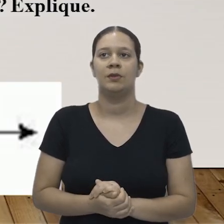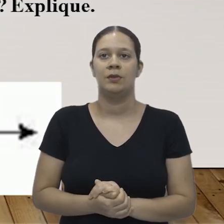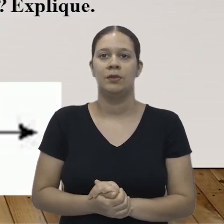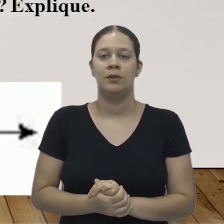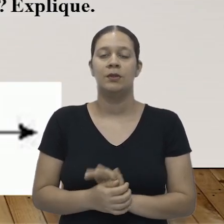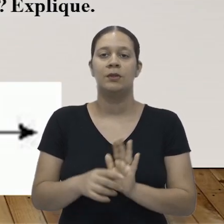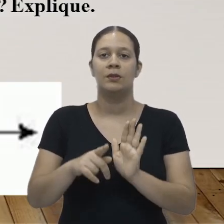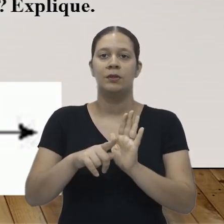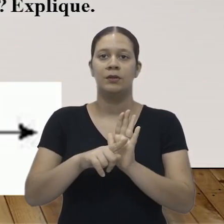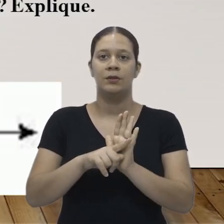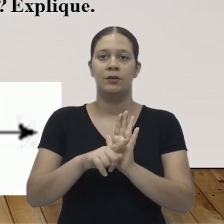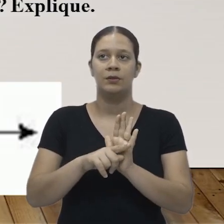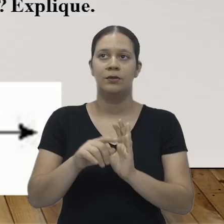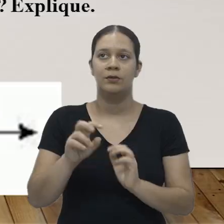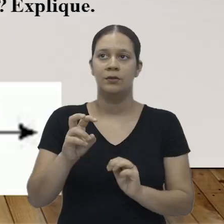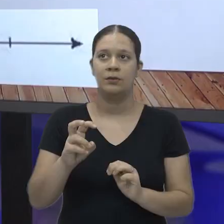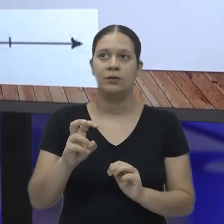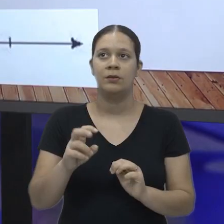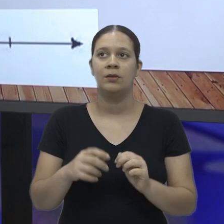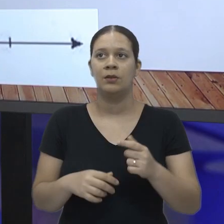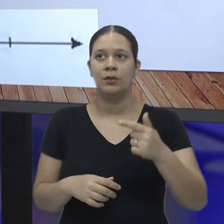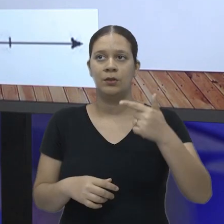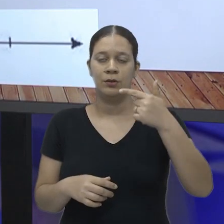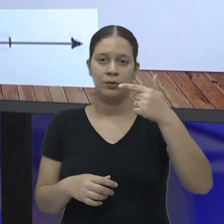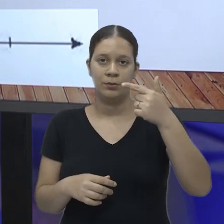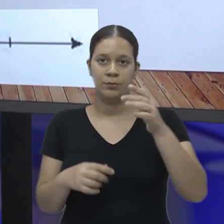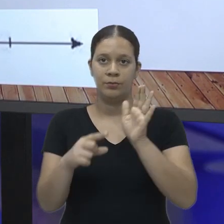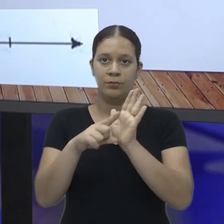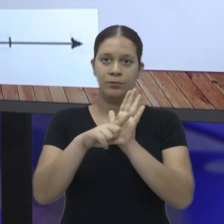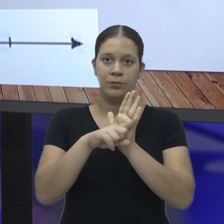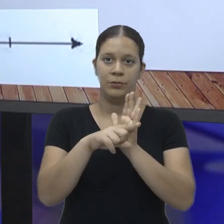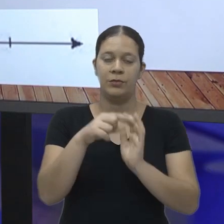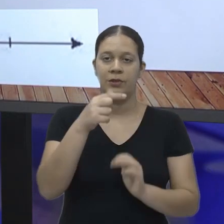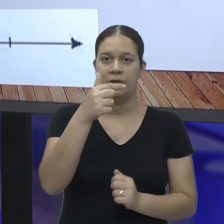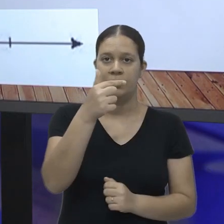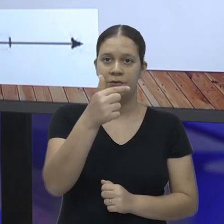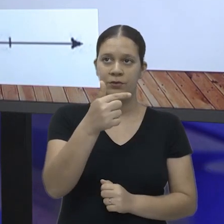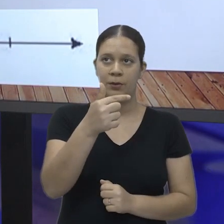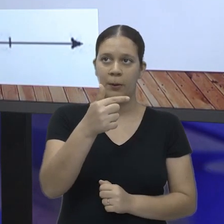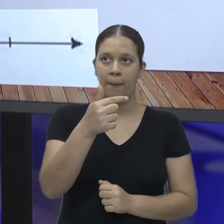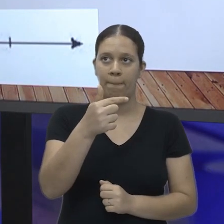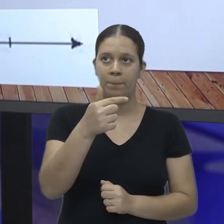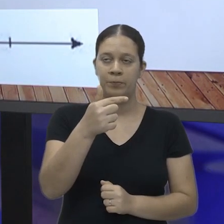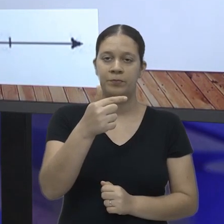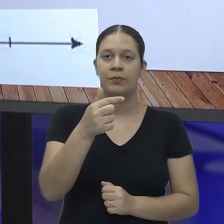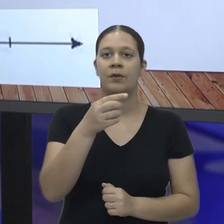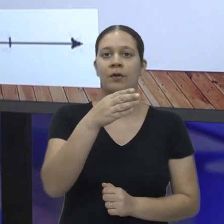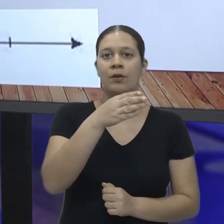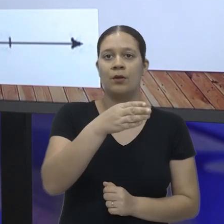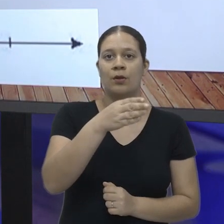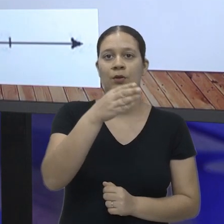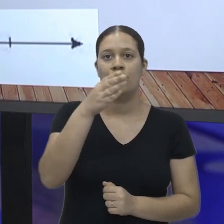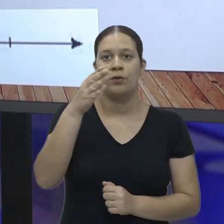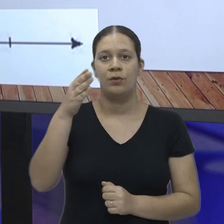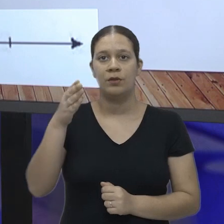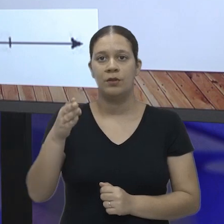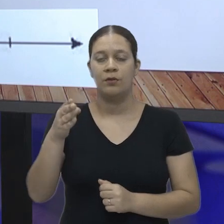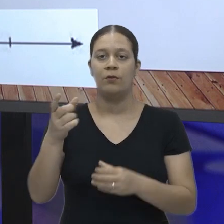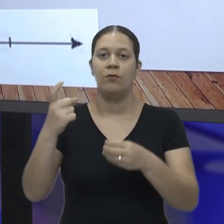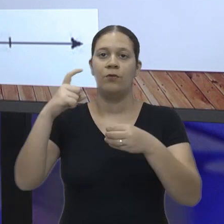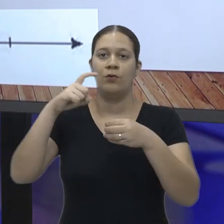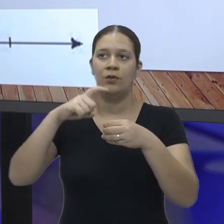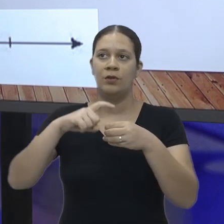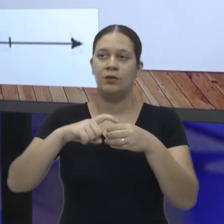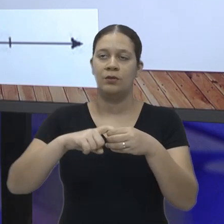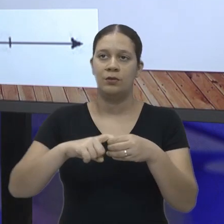negativos. se aqui eu estava no ponto 2 negativos e eu voltei